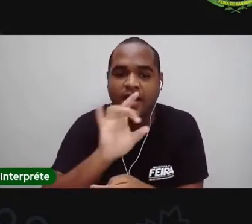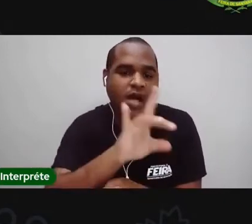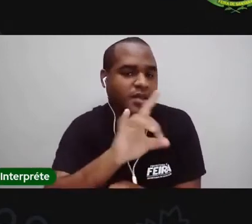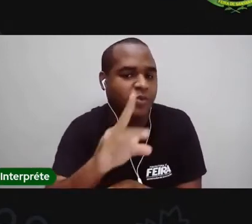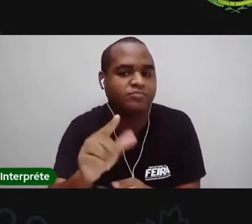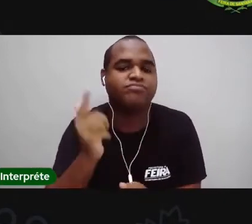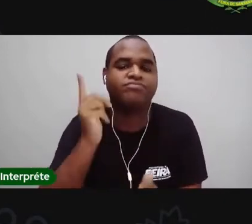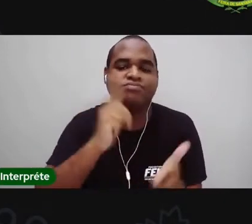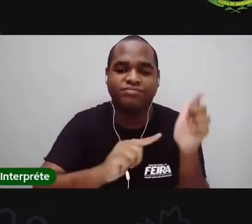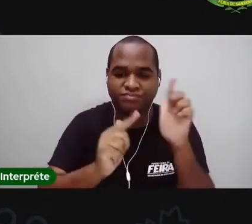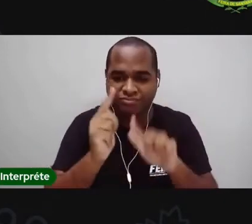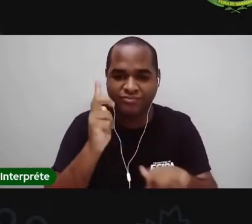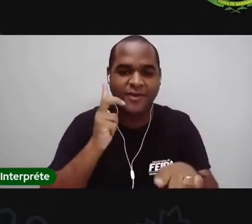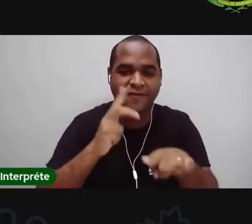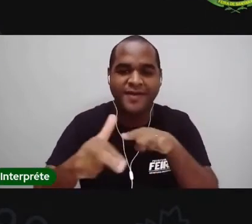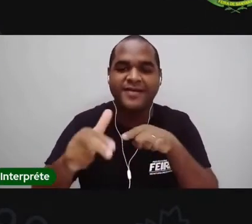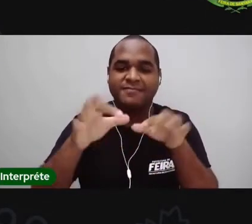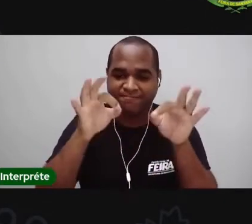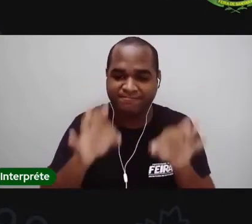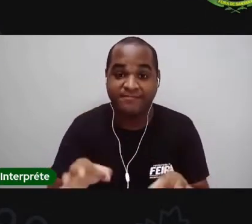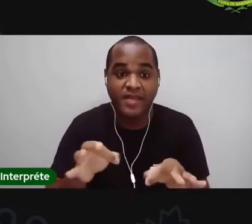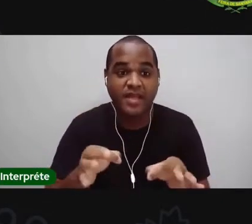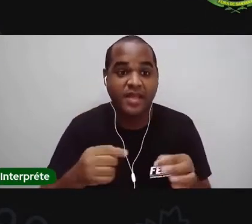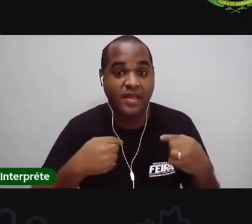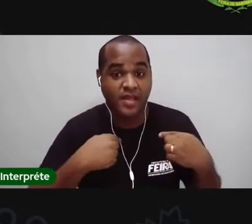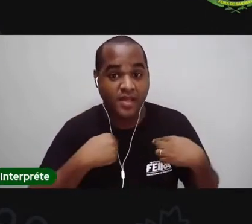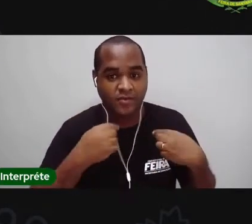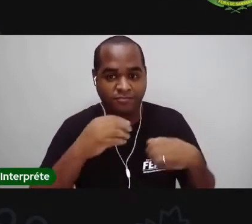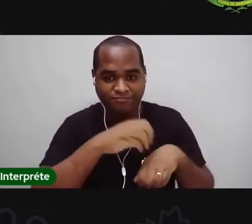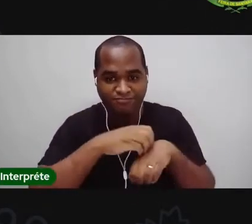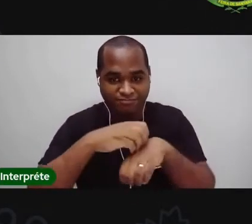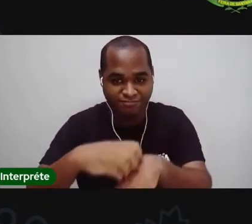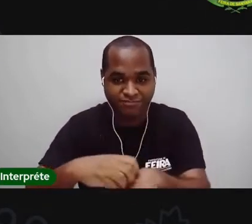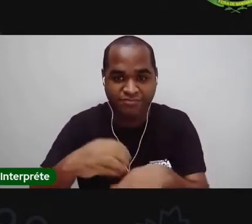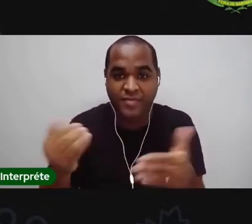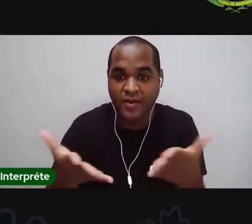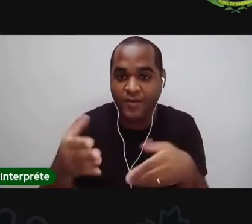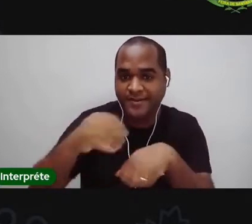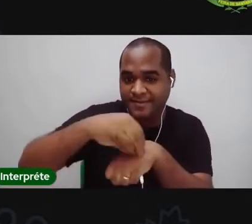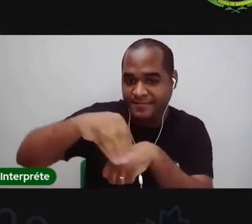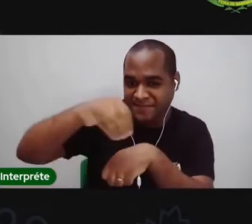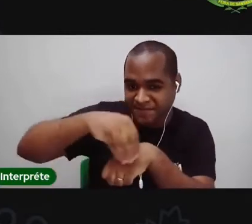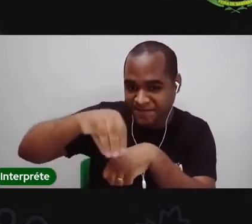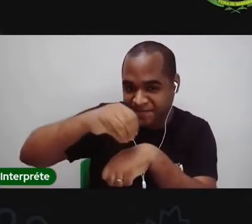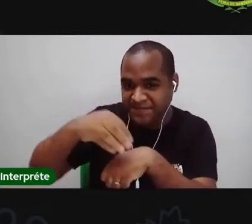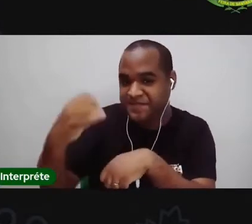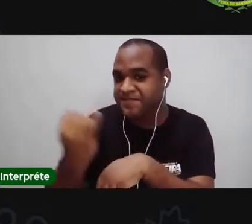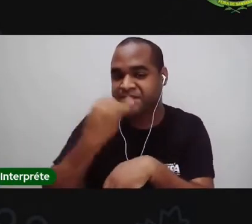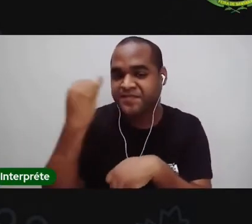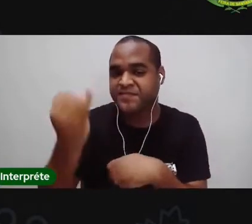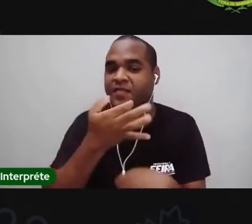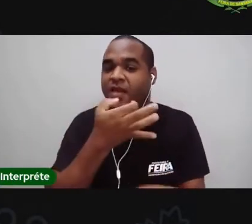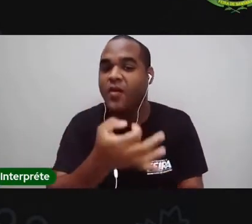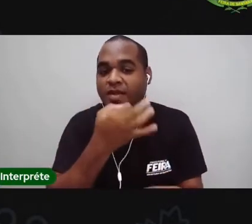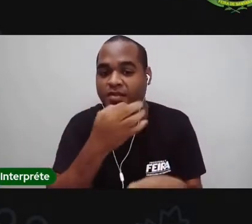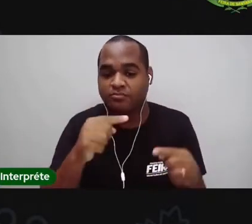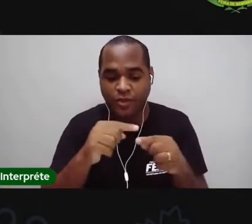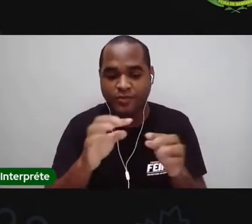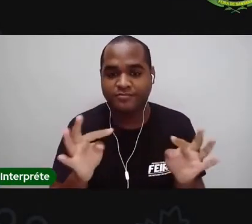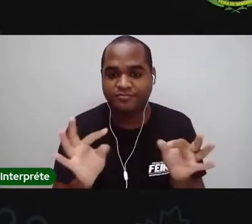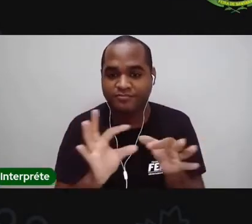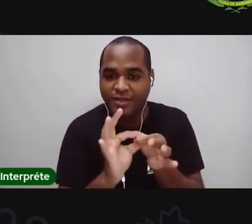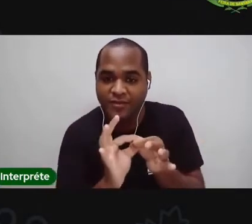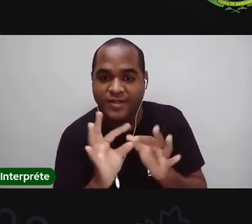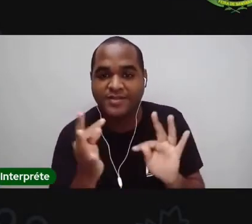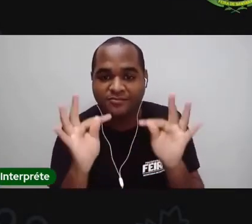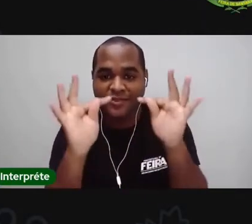vai vencer esse momento. E eu vou trazer para vocês algumas dicas de como a gente se manter conectado, de como